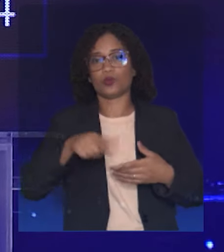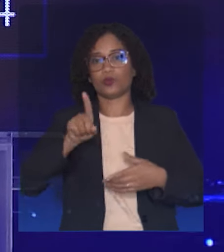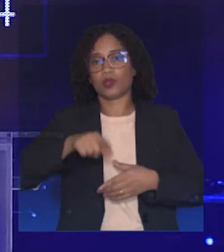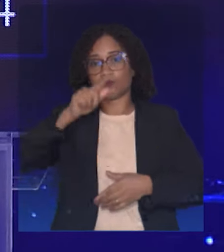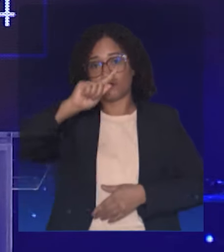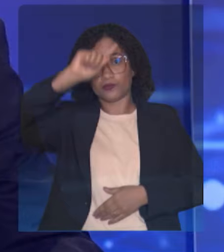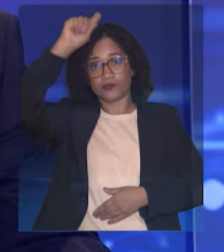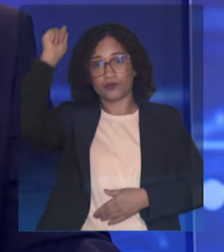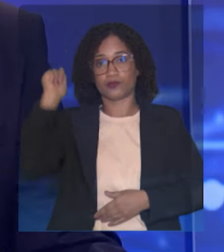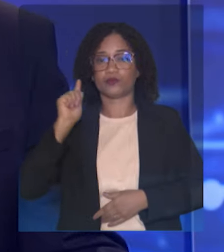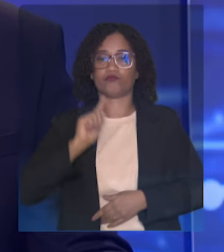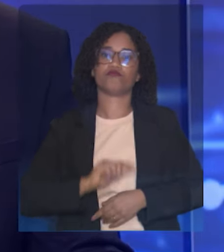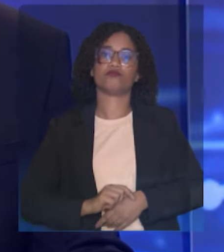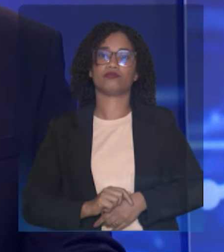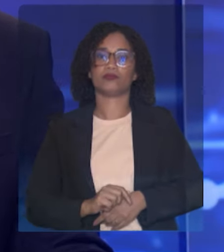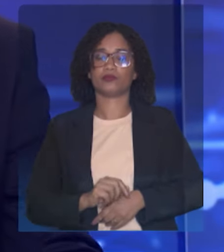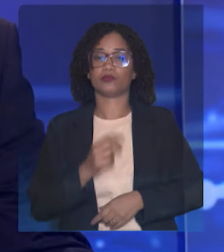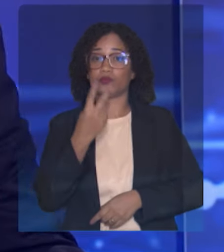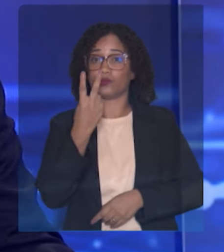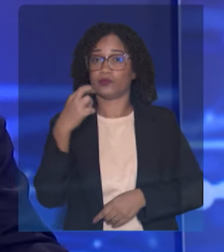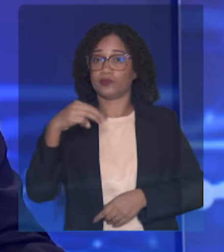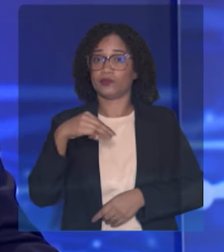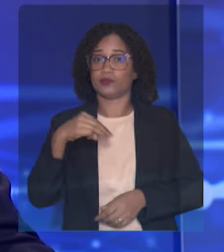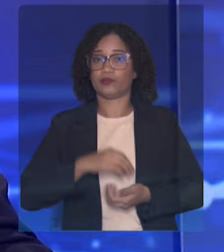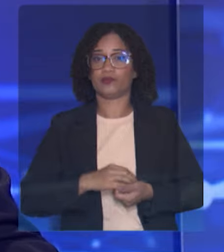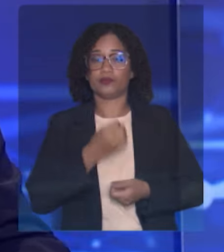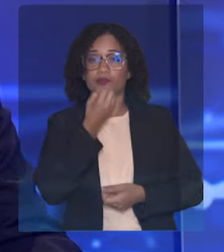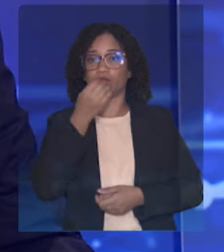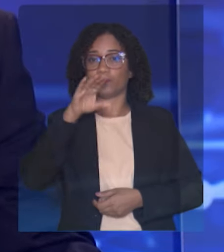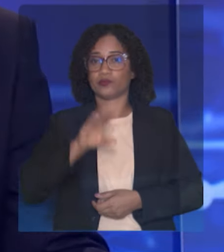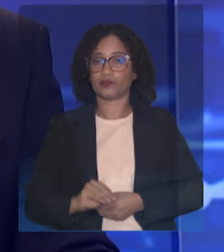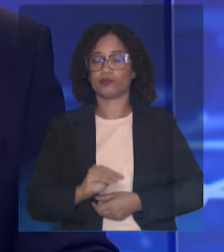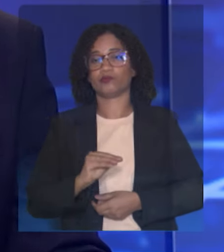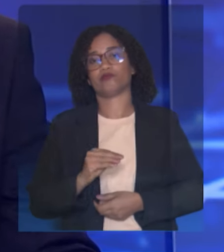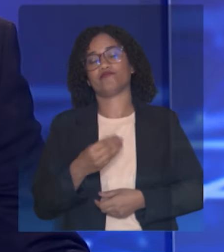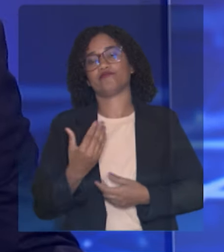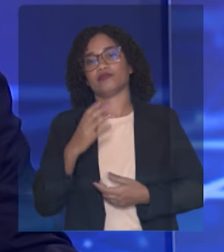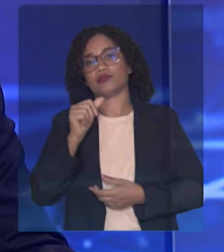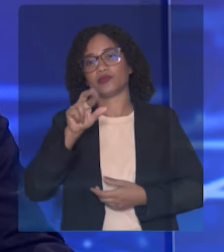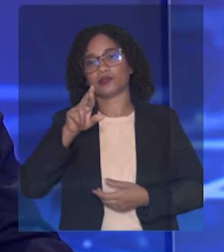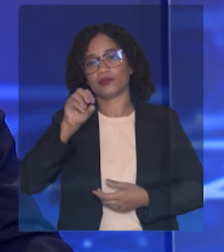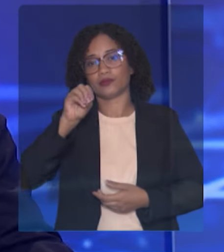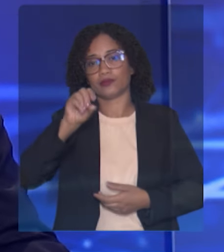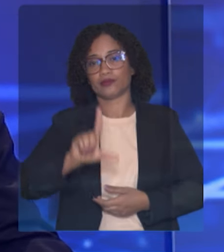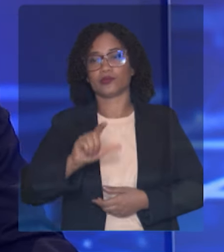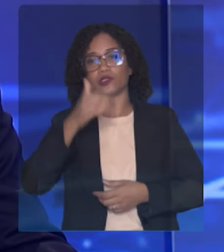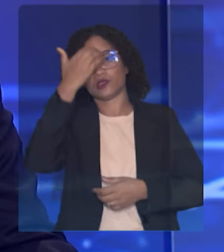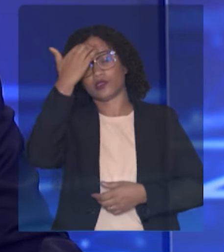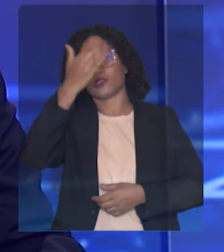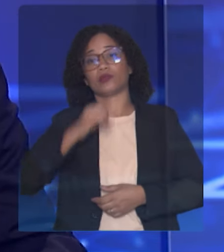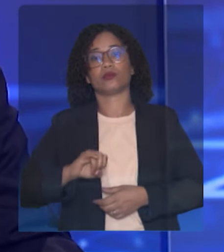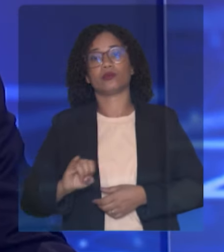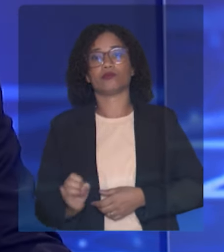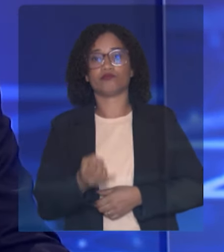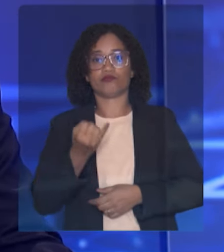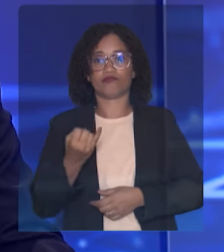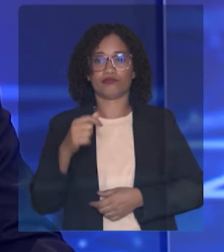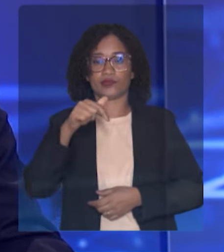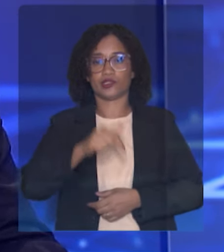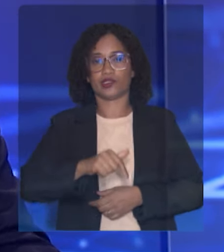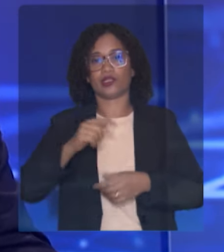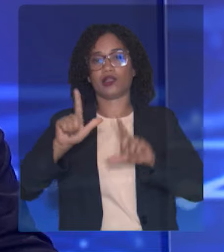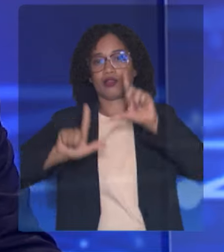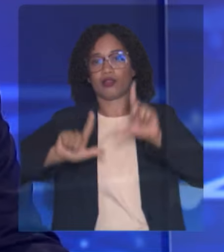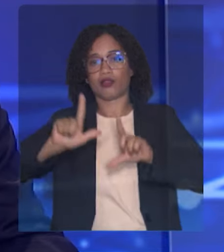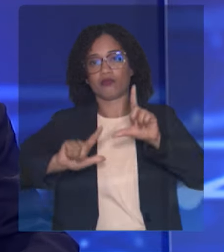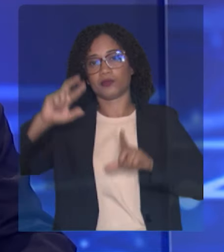minutos. Muito boa noite, Carol Rosa. Agradecer a oportunidade da Band Bahia, TV e rádio. Agradecer